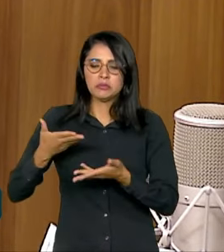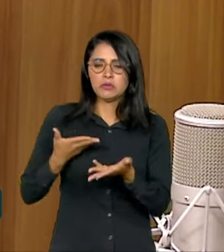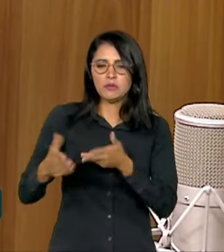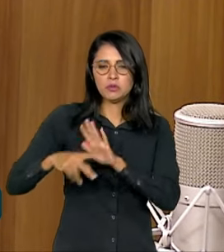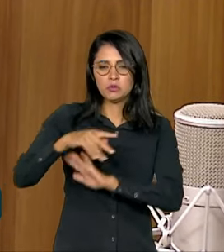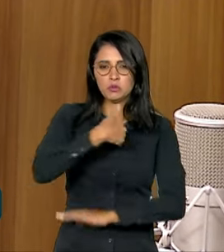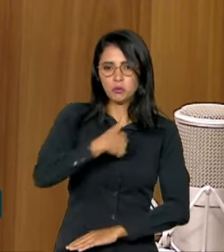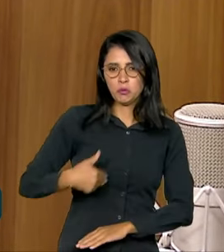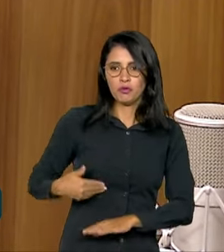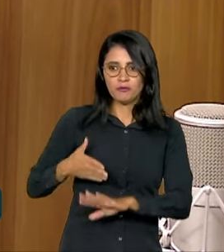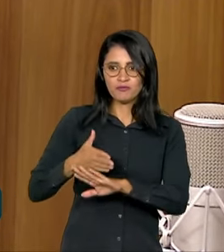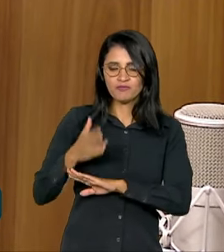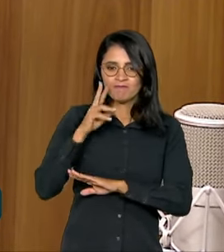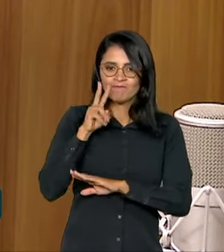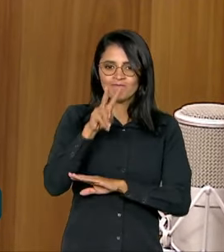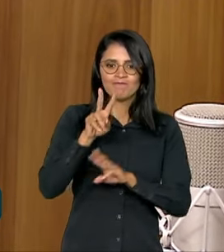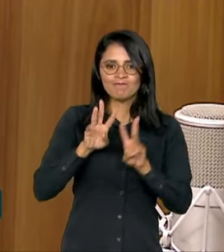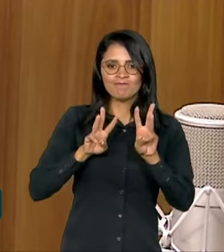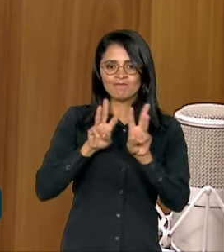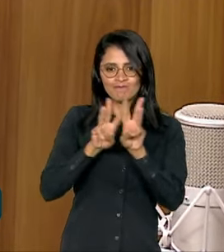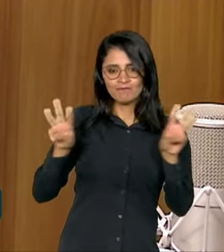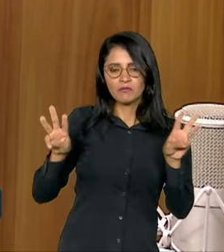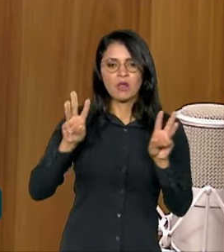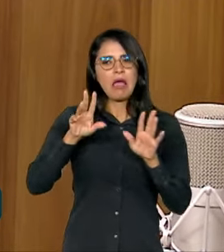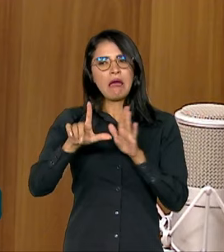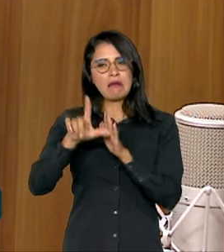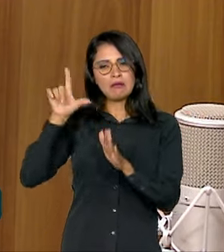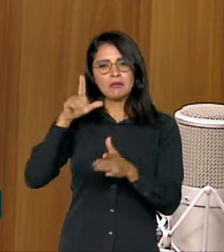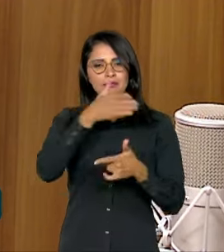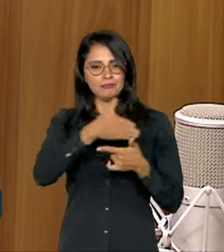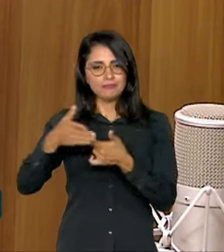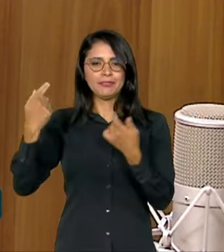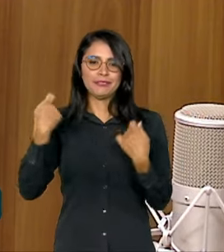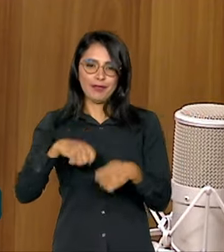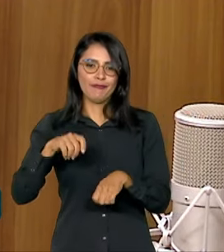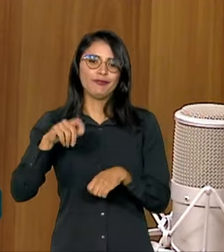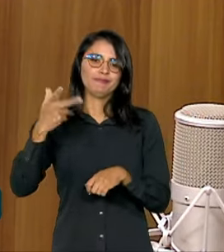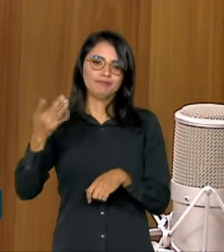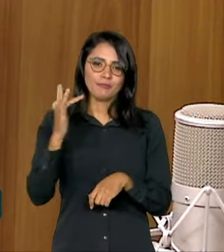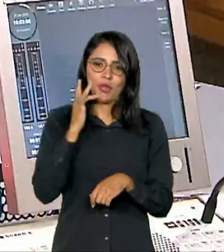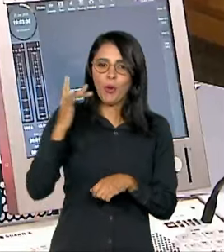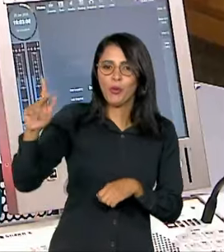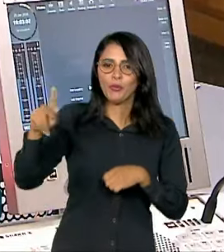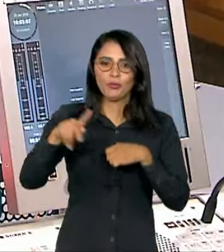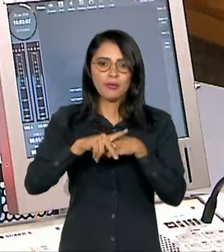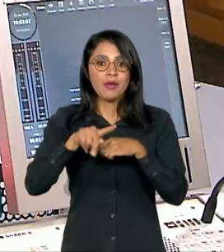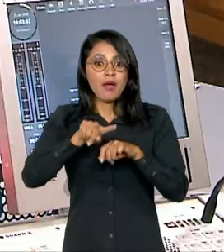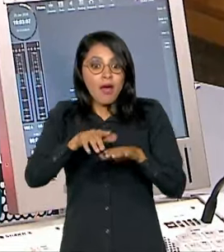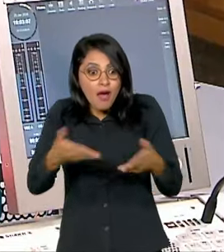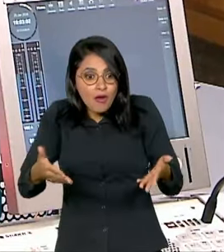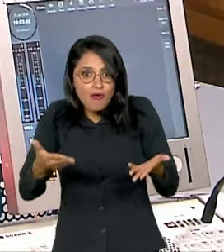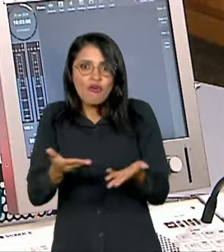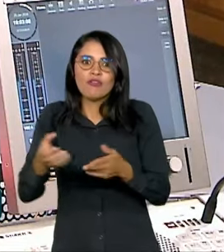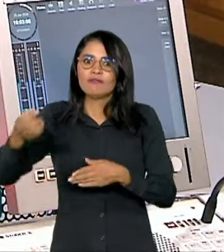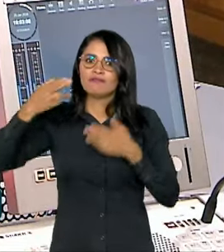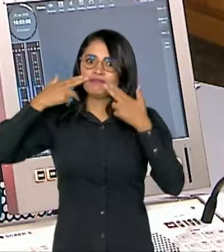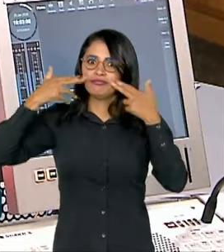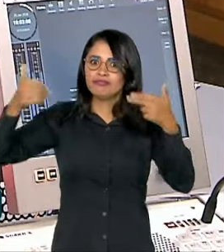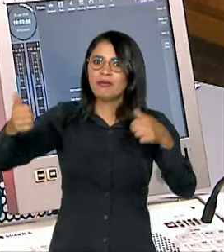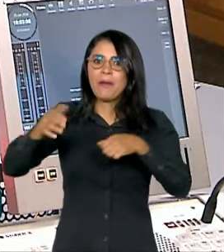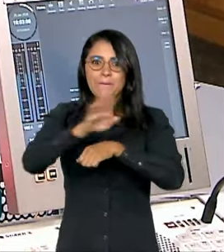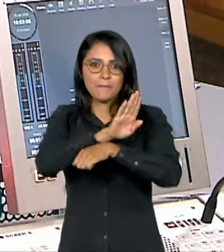recentemente, para poder parcelar, você tinha que ter a conta prata ou ouro, e a partir de hoje a gente tem essa novidade, então muita gente